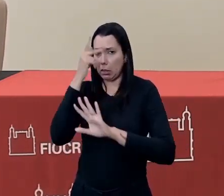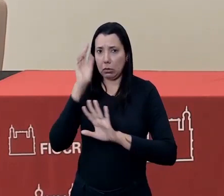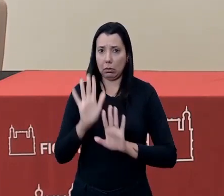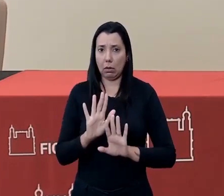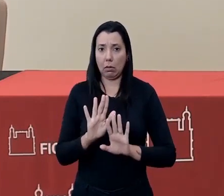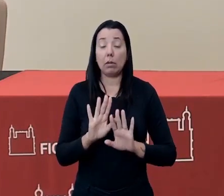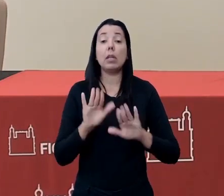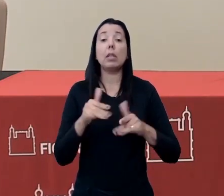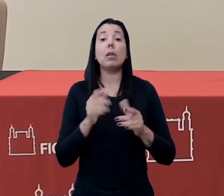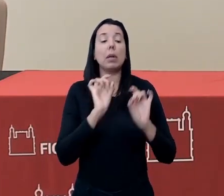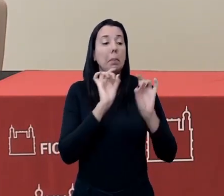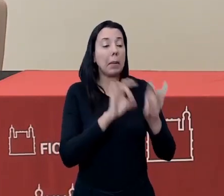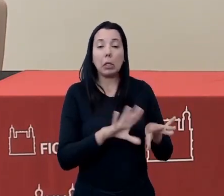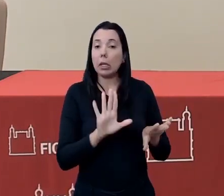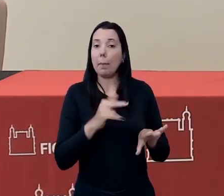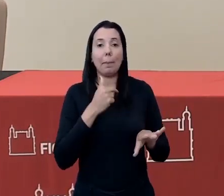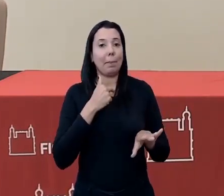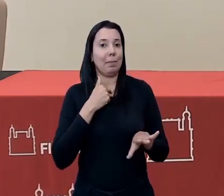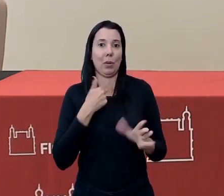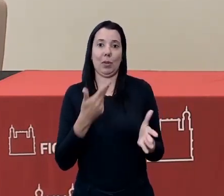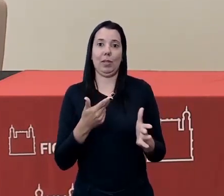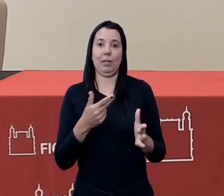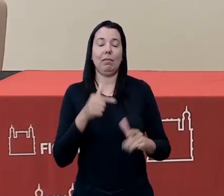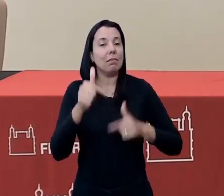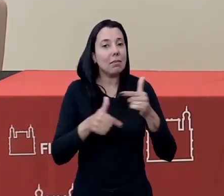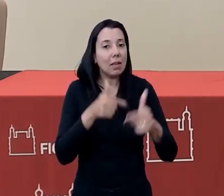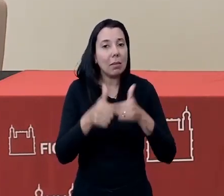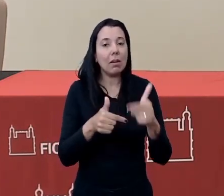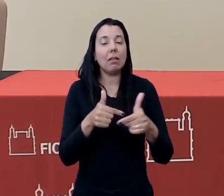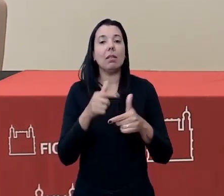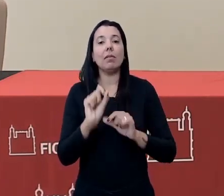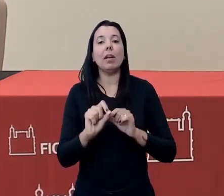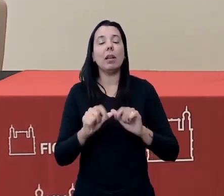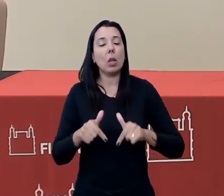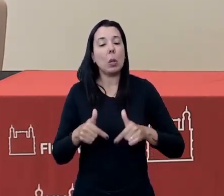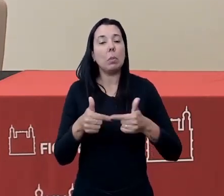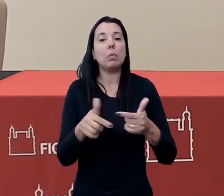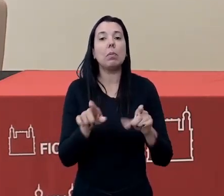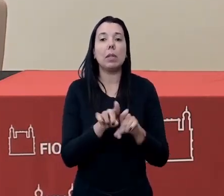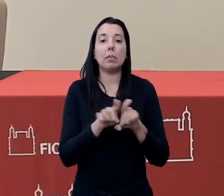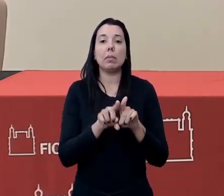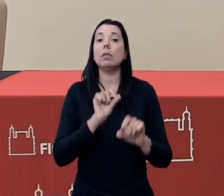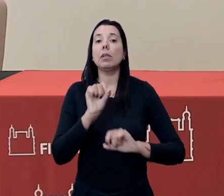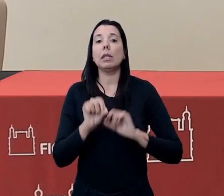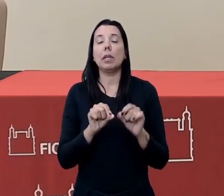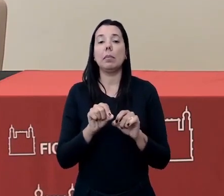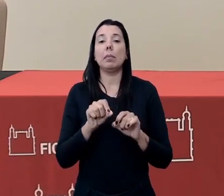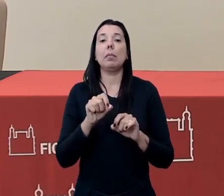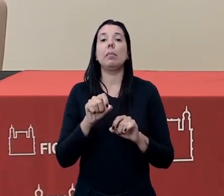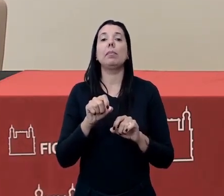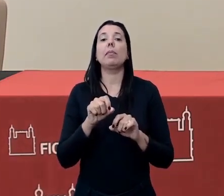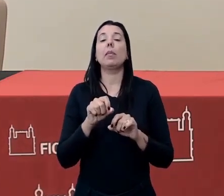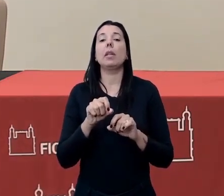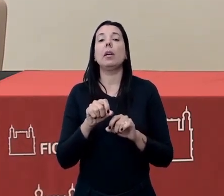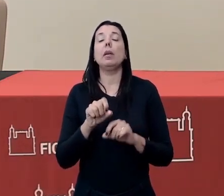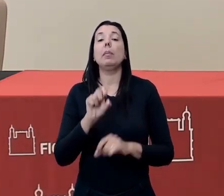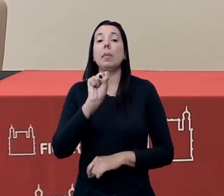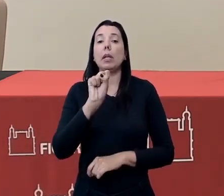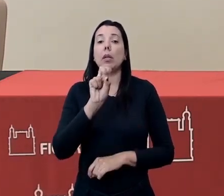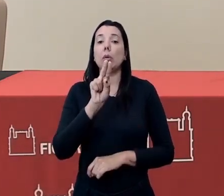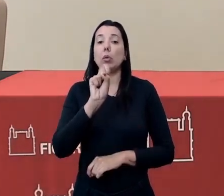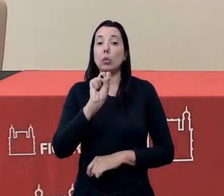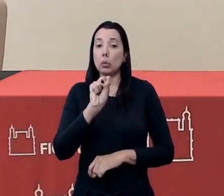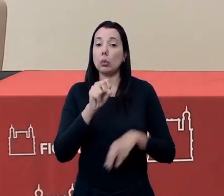pouco nessa direção que a gente vem trabalhando e vem batalhando pelo Sistema Único de Saúde,